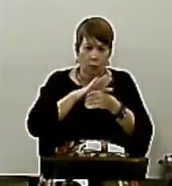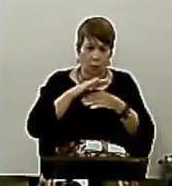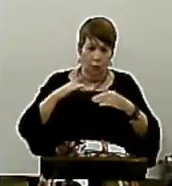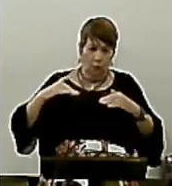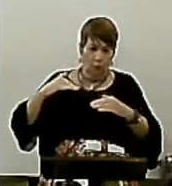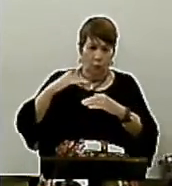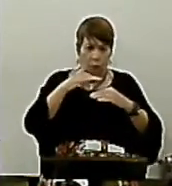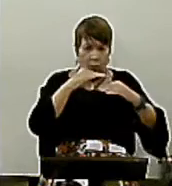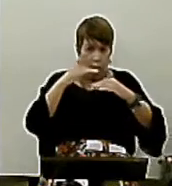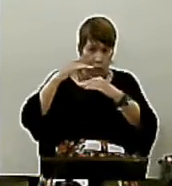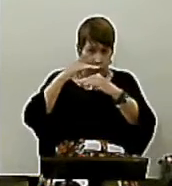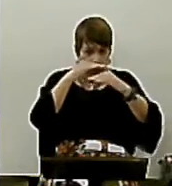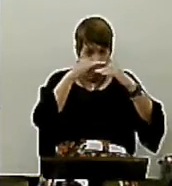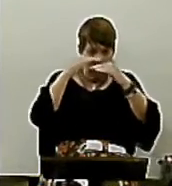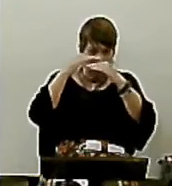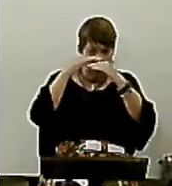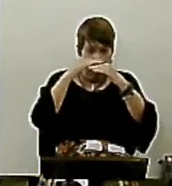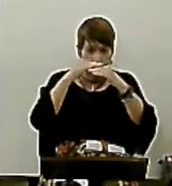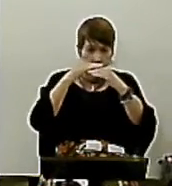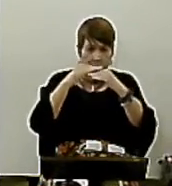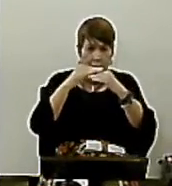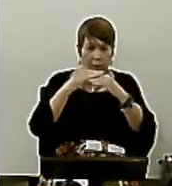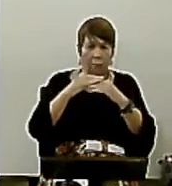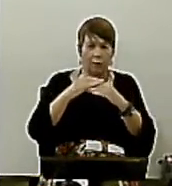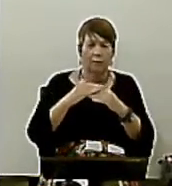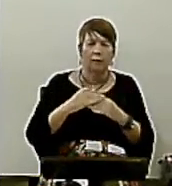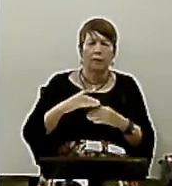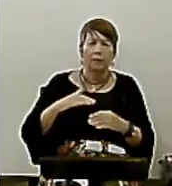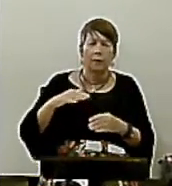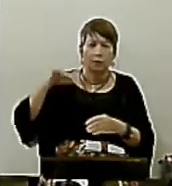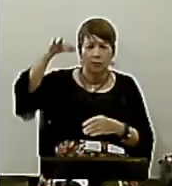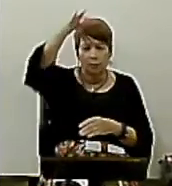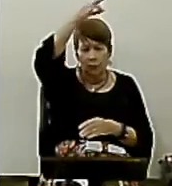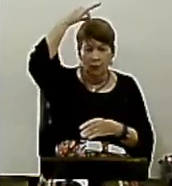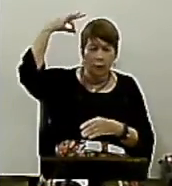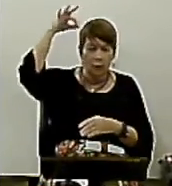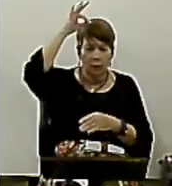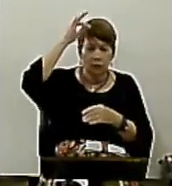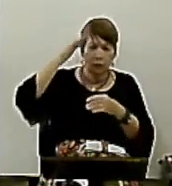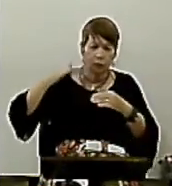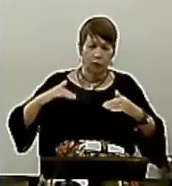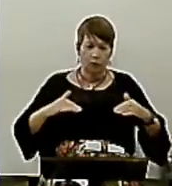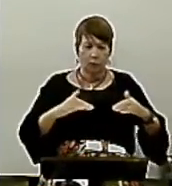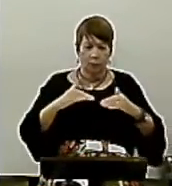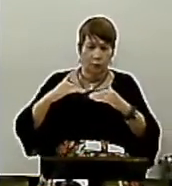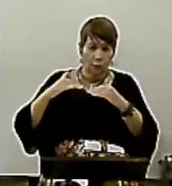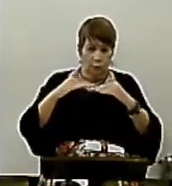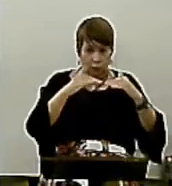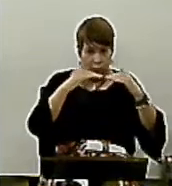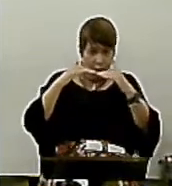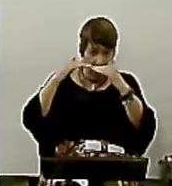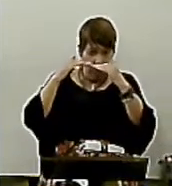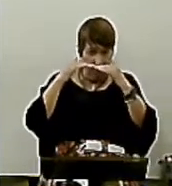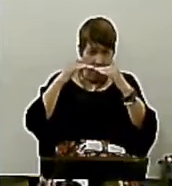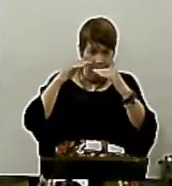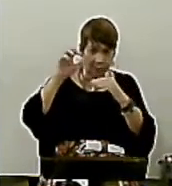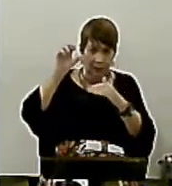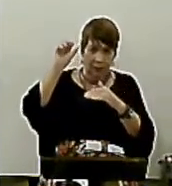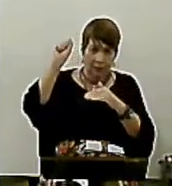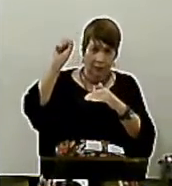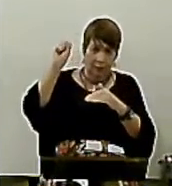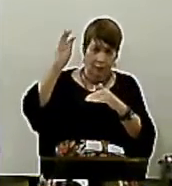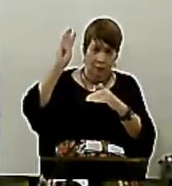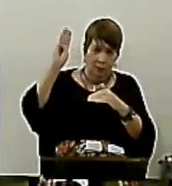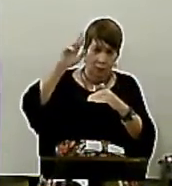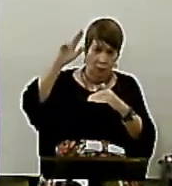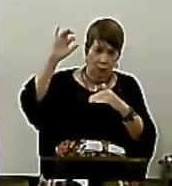Sóbria Quanto mais Cheio Do Espírito Você for Mais Sóbrio Você será Agora